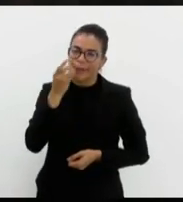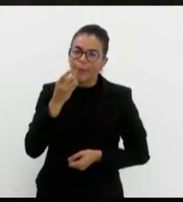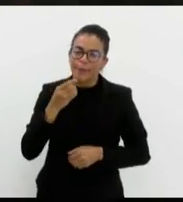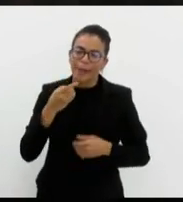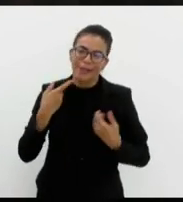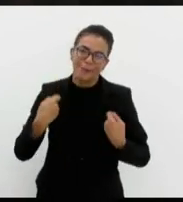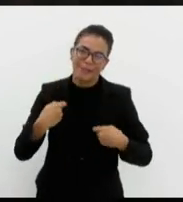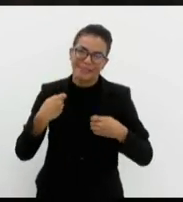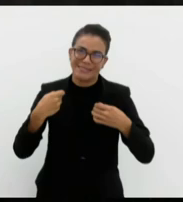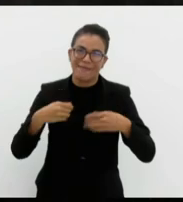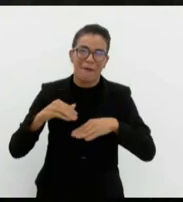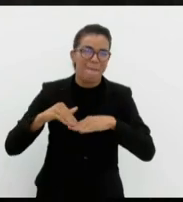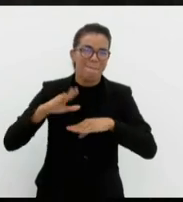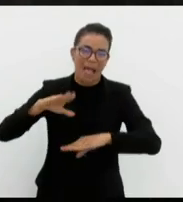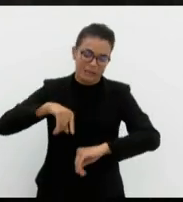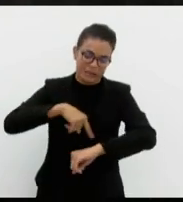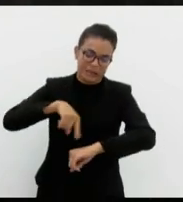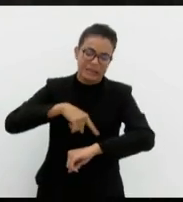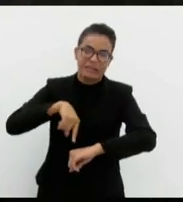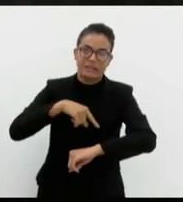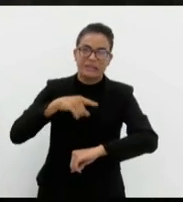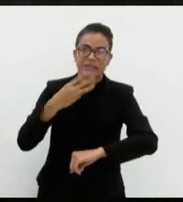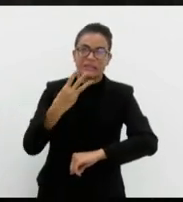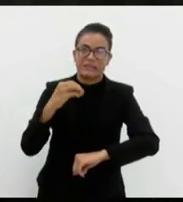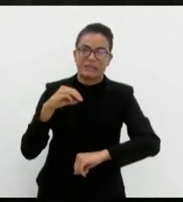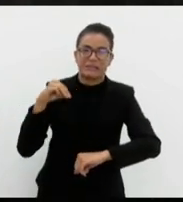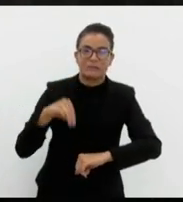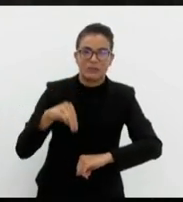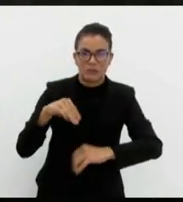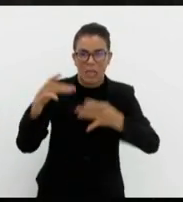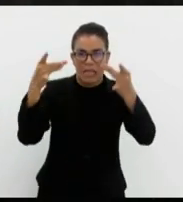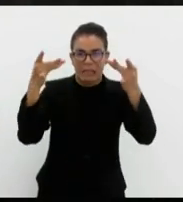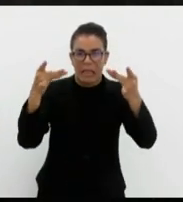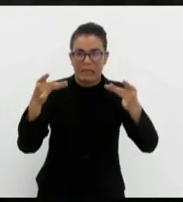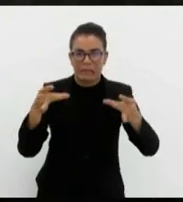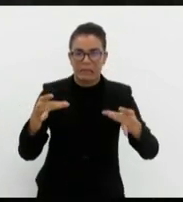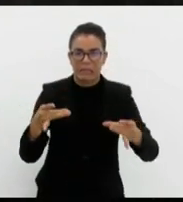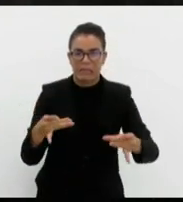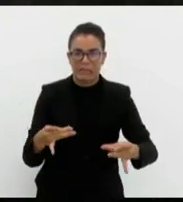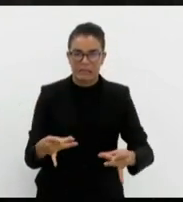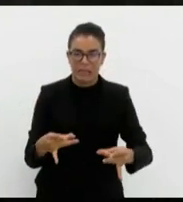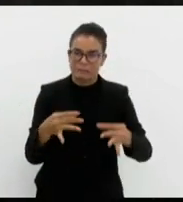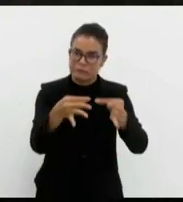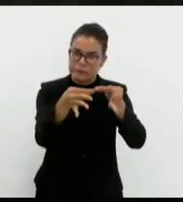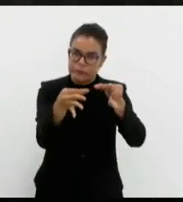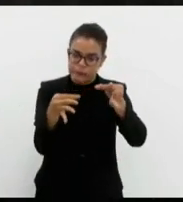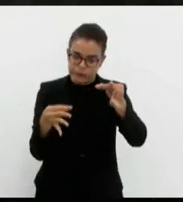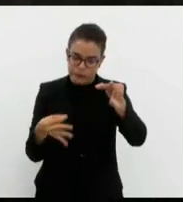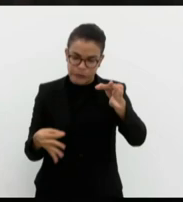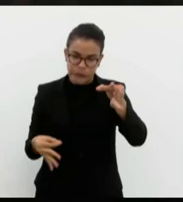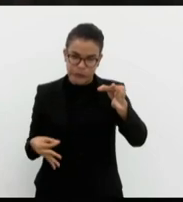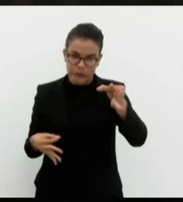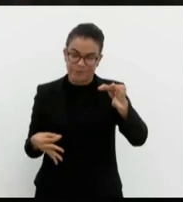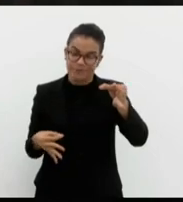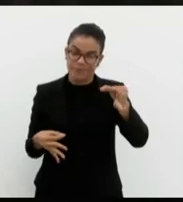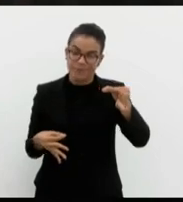meia hora hoje, se fosse abordar tudo o que foi trazido no expediente inicial.